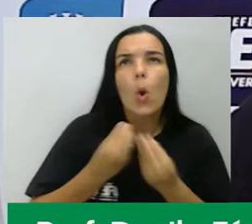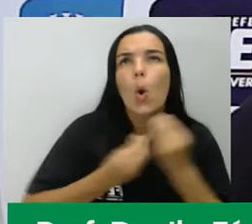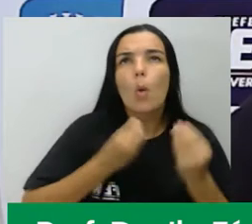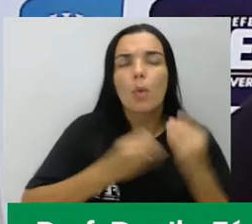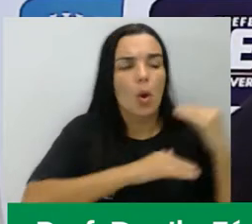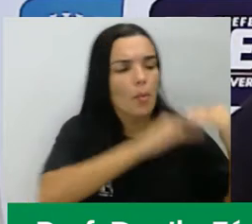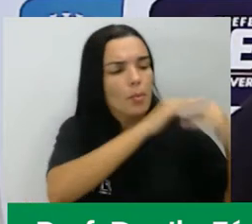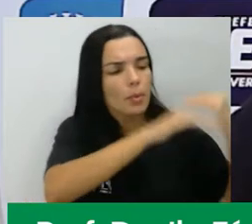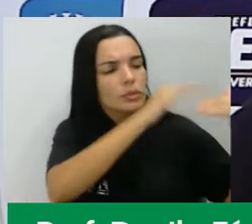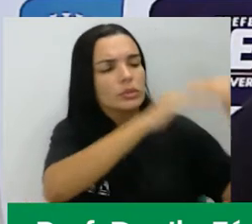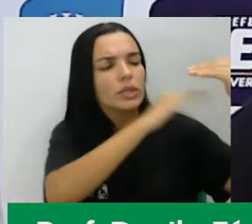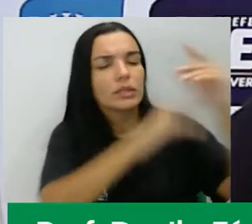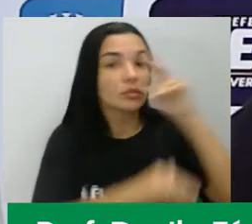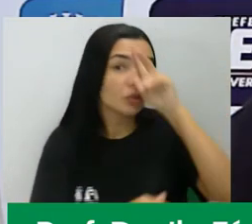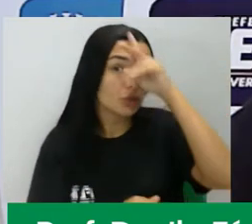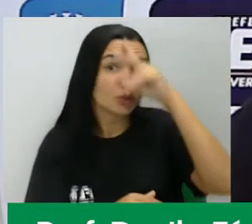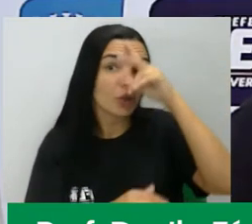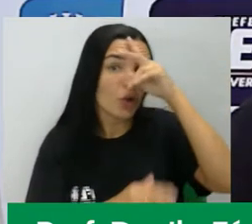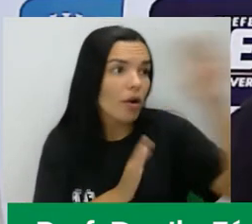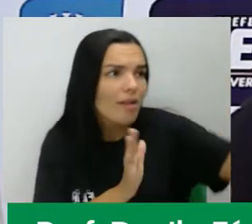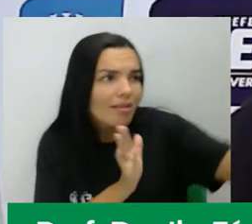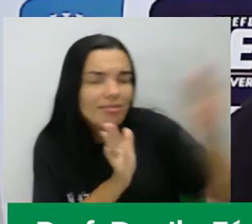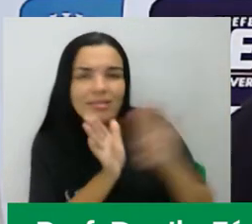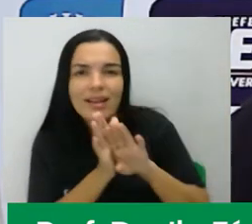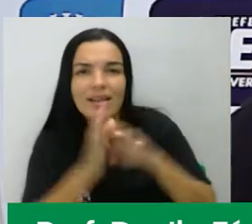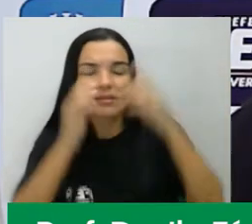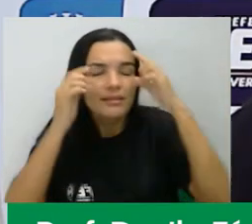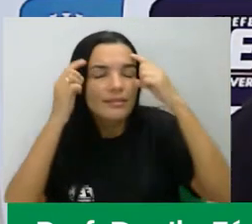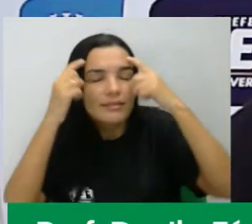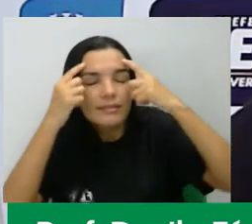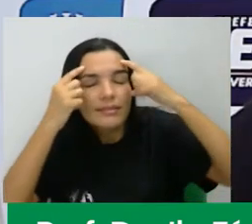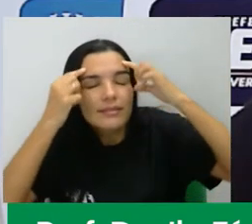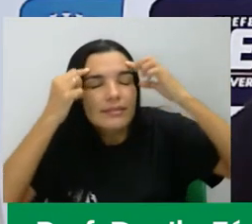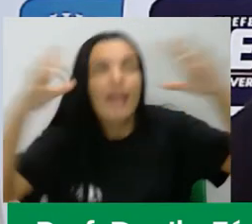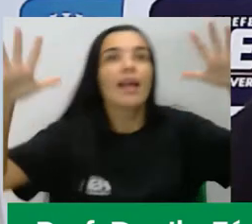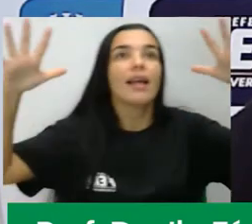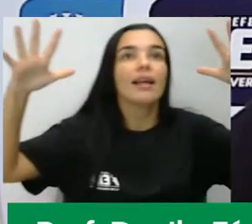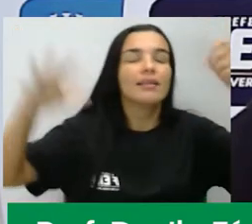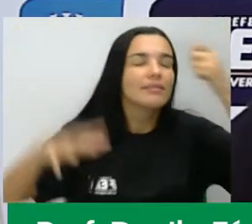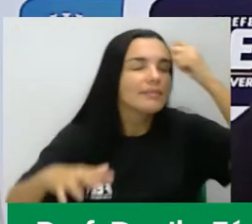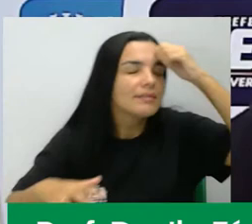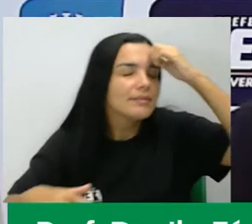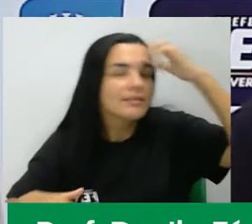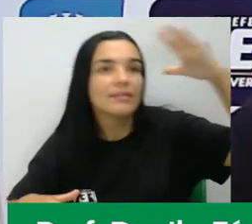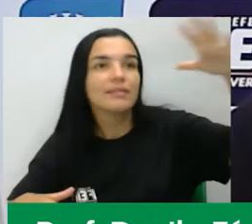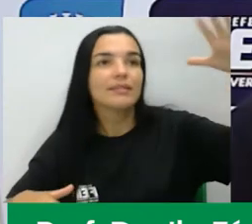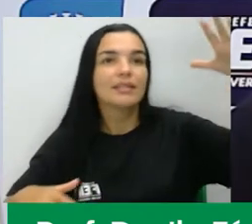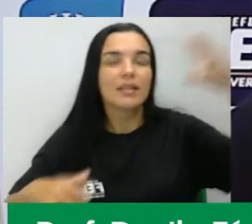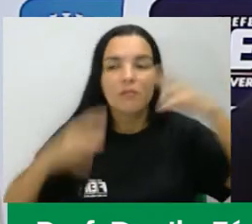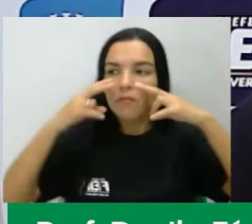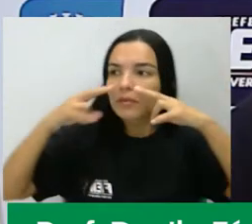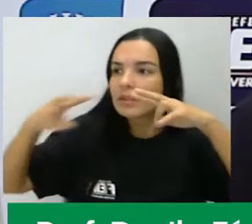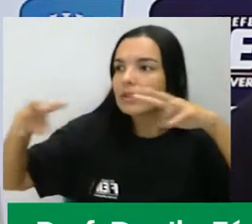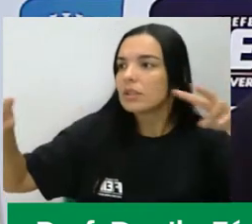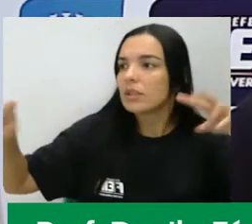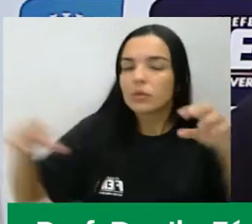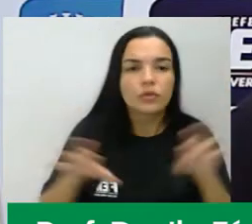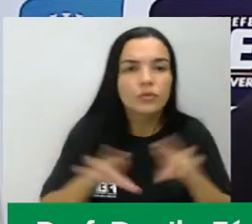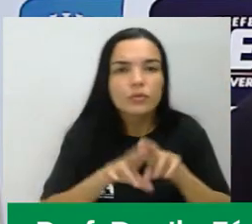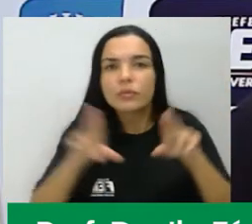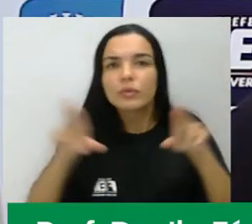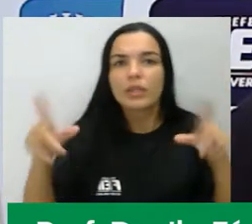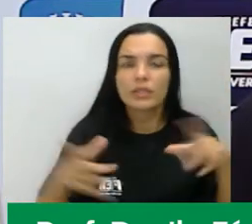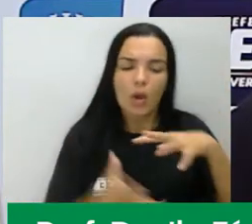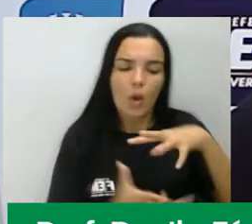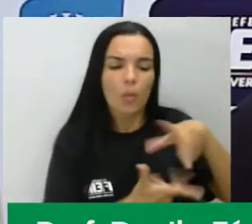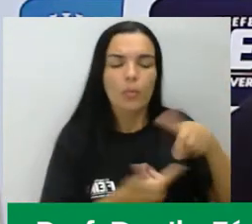processos históricos acabam trazendo ideias, trazendo visões sobre a nossa vida